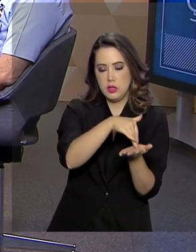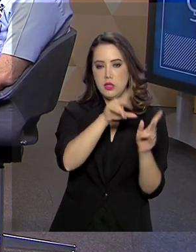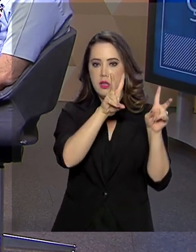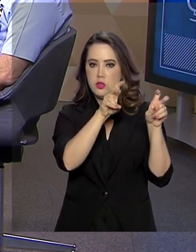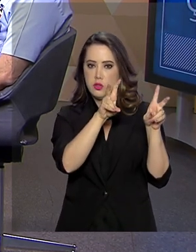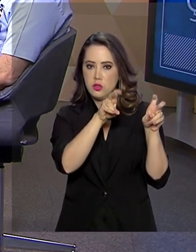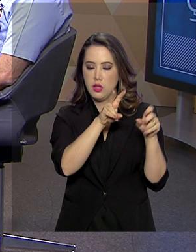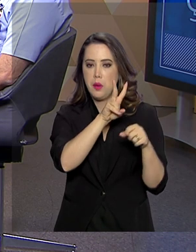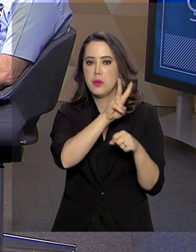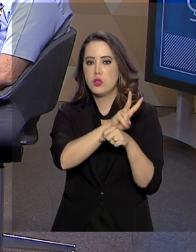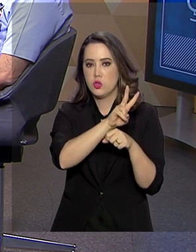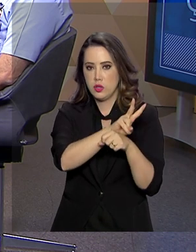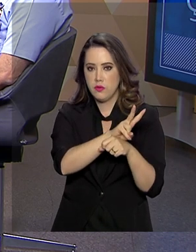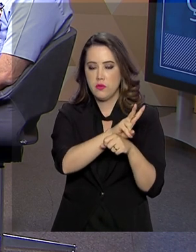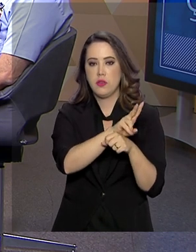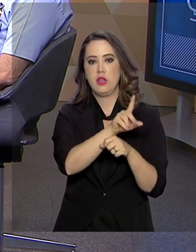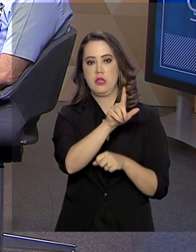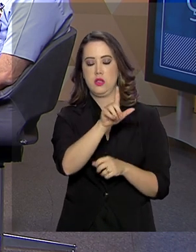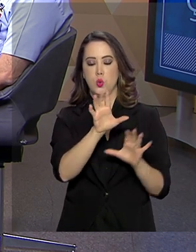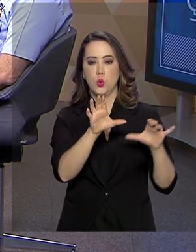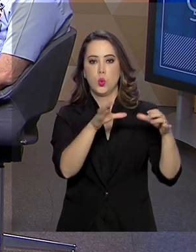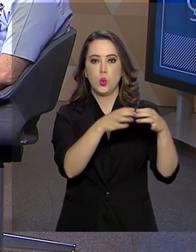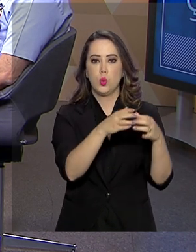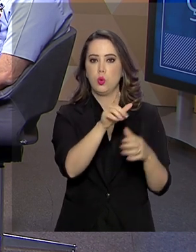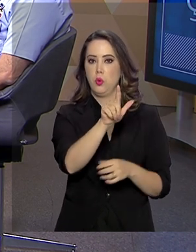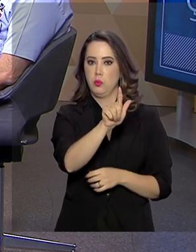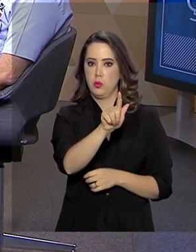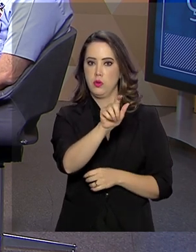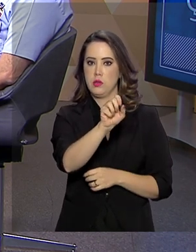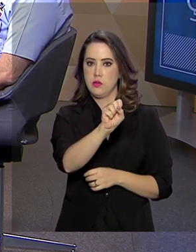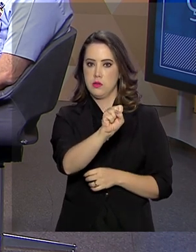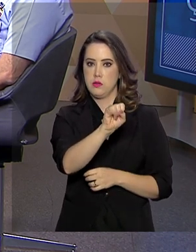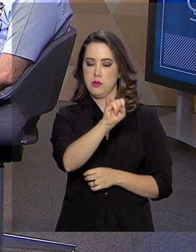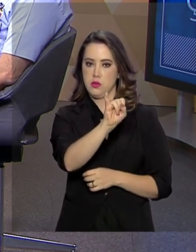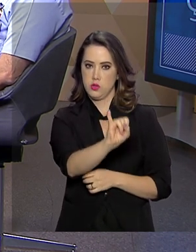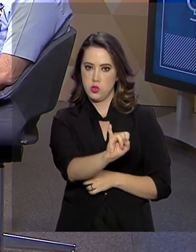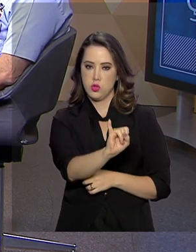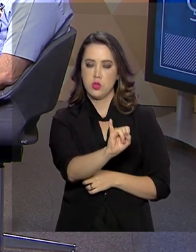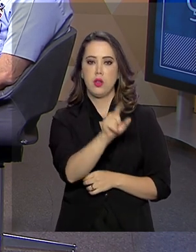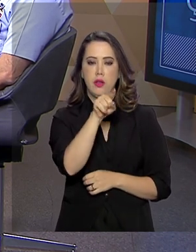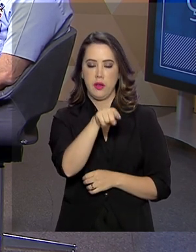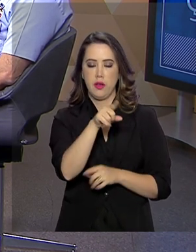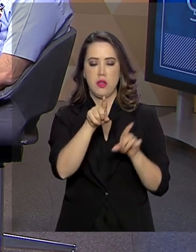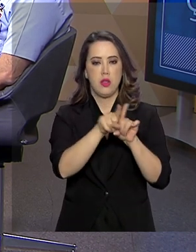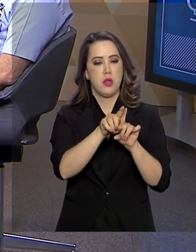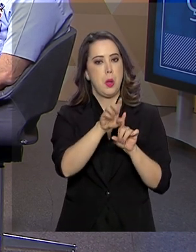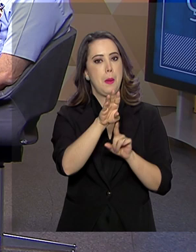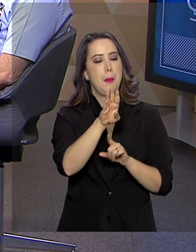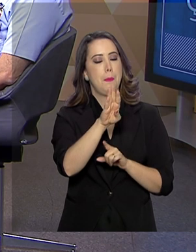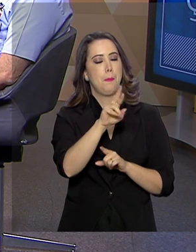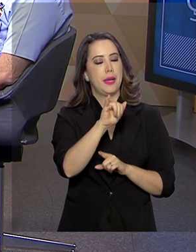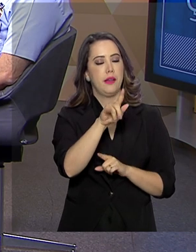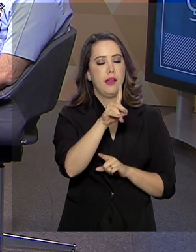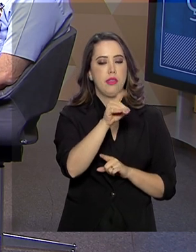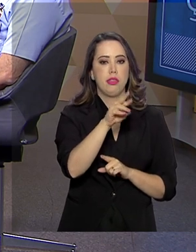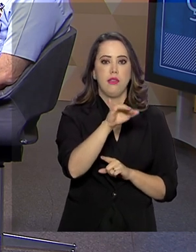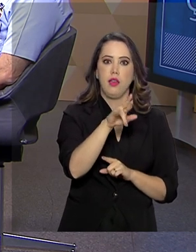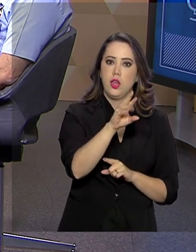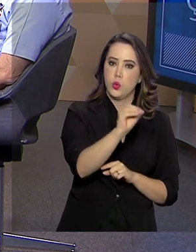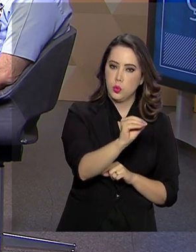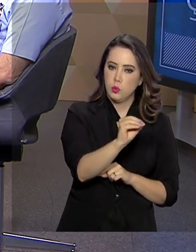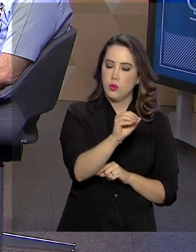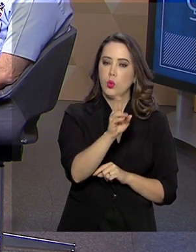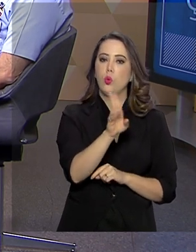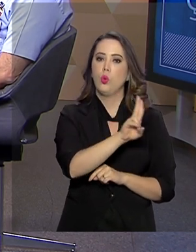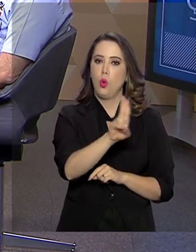e Segurança Nacional do Gabinete de Segurança Institucional, Brigadeiro do Ar Aris Soares Mesquita. Seja muito bem-vindo aqui